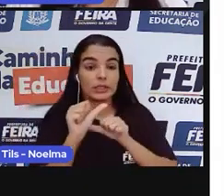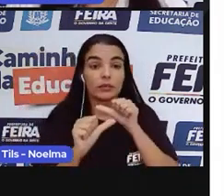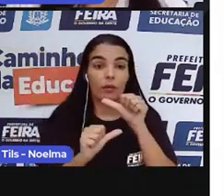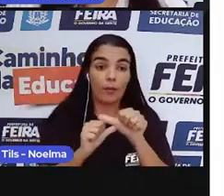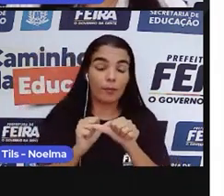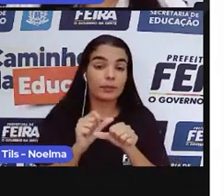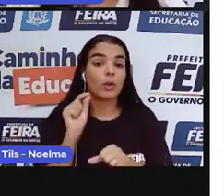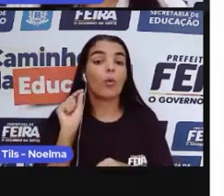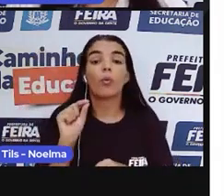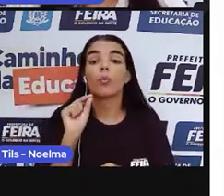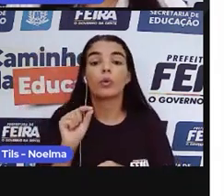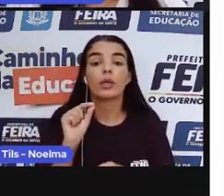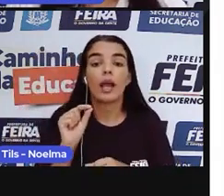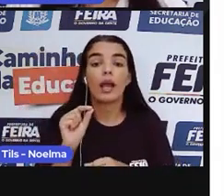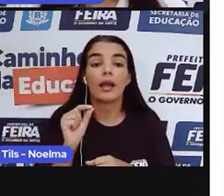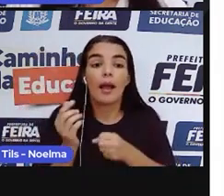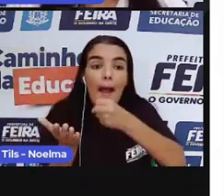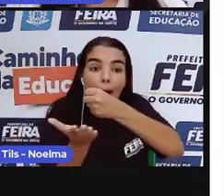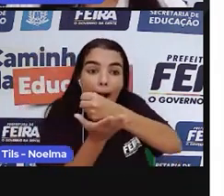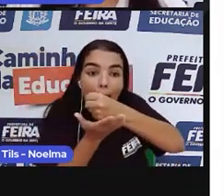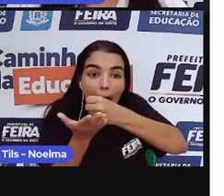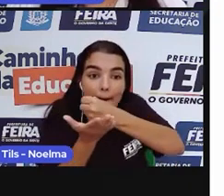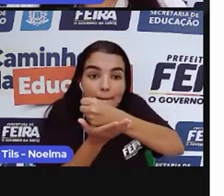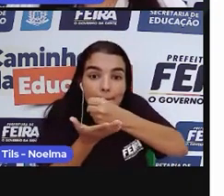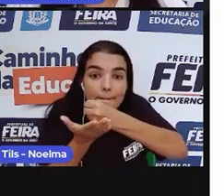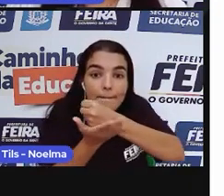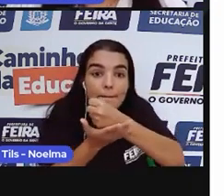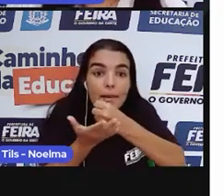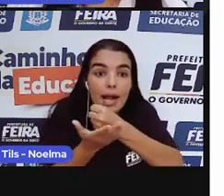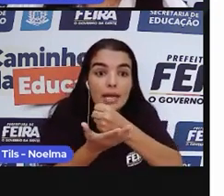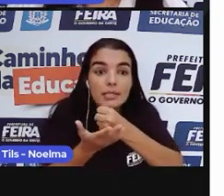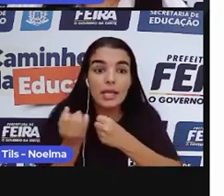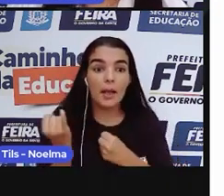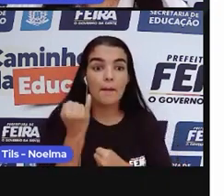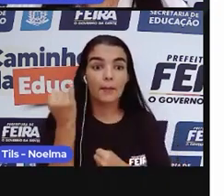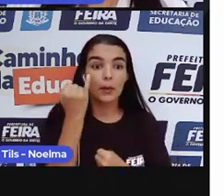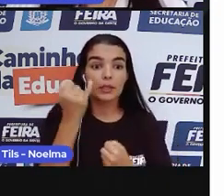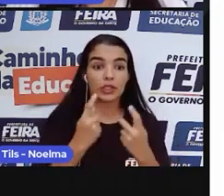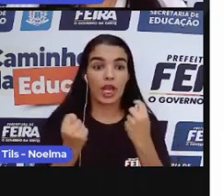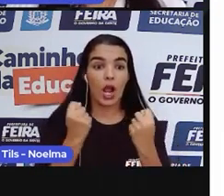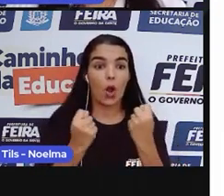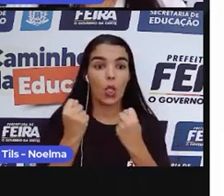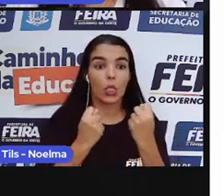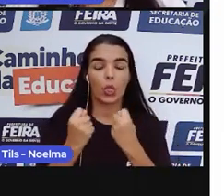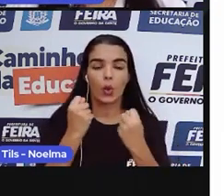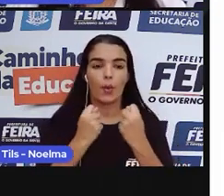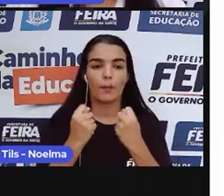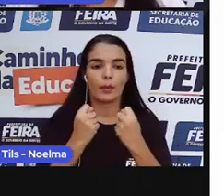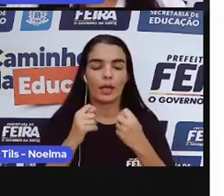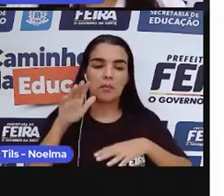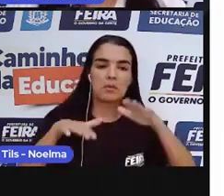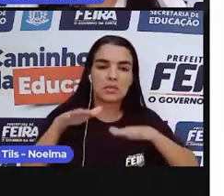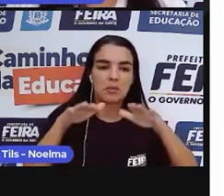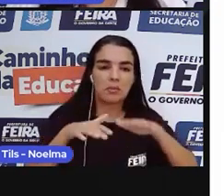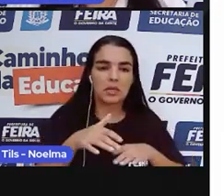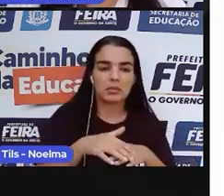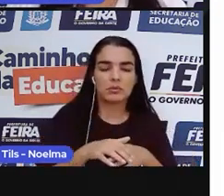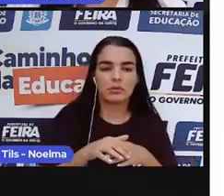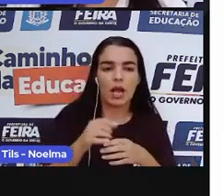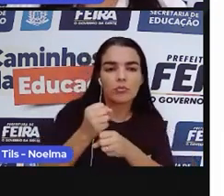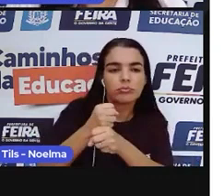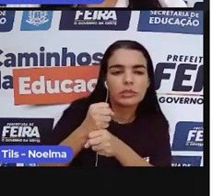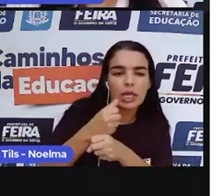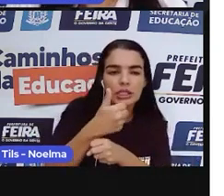no alicerce econômico da colonização portuguesa no Brasil entre os séculos XVI e